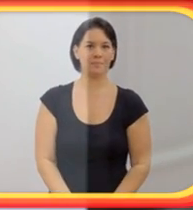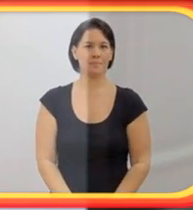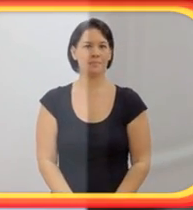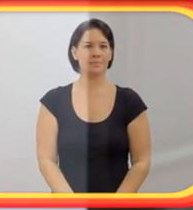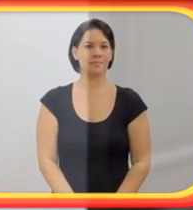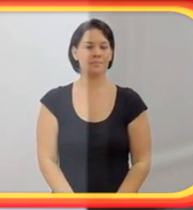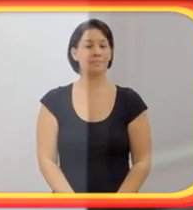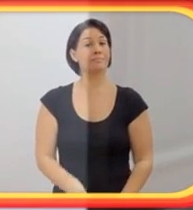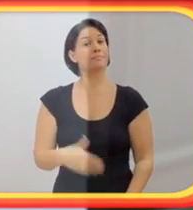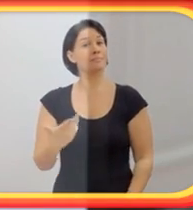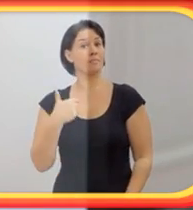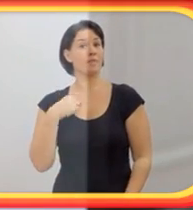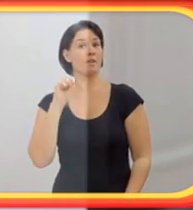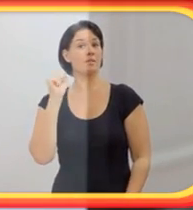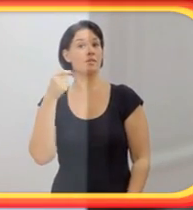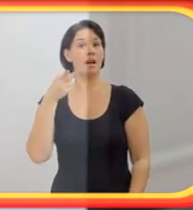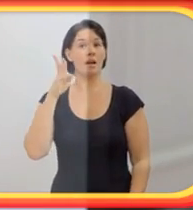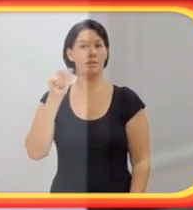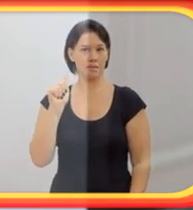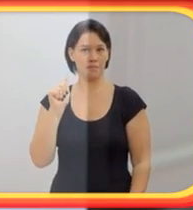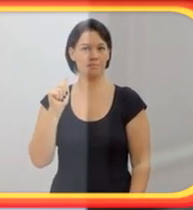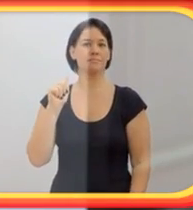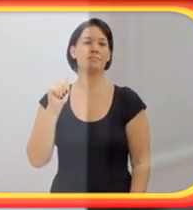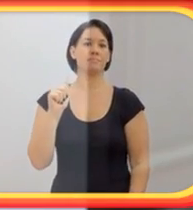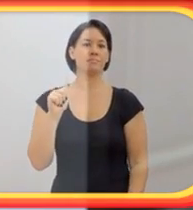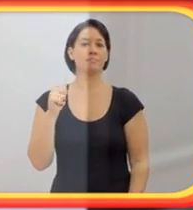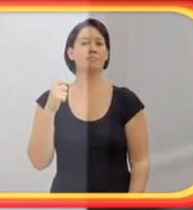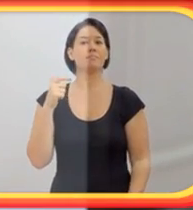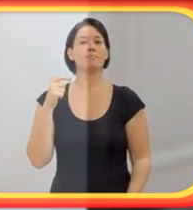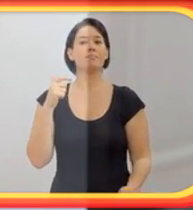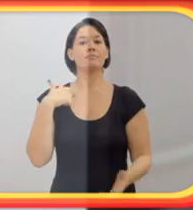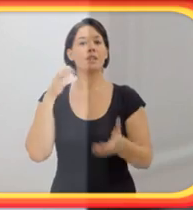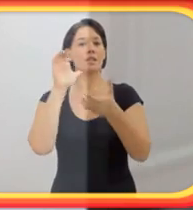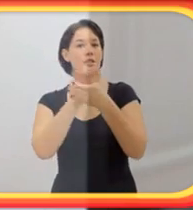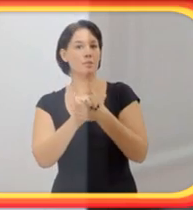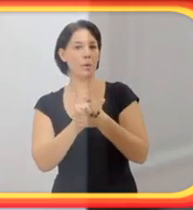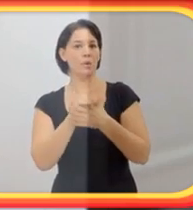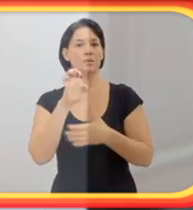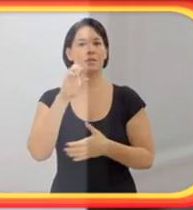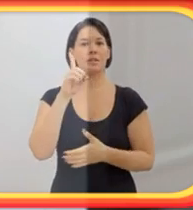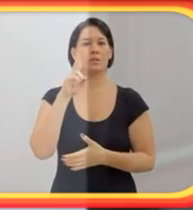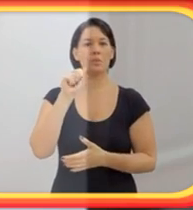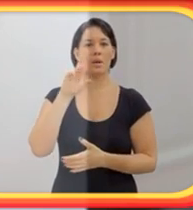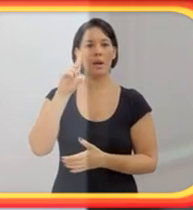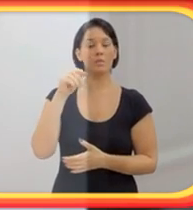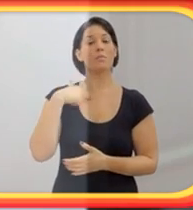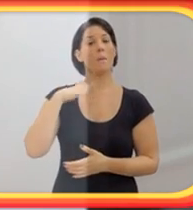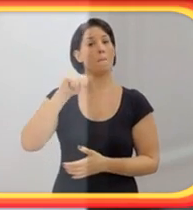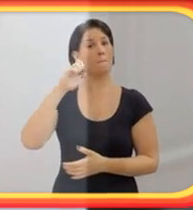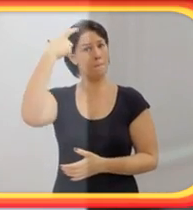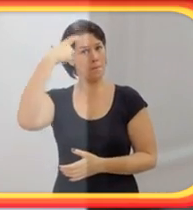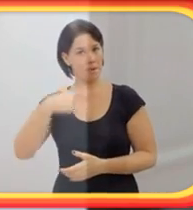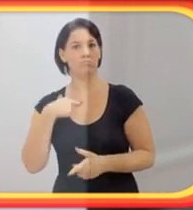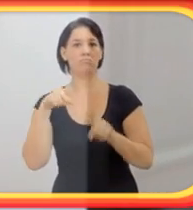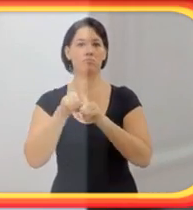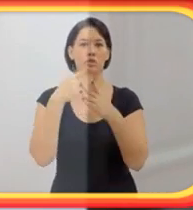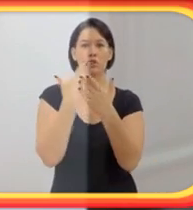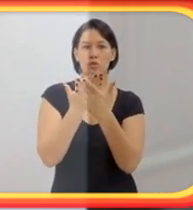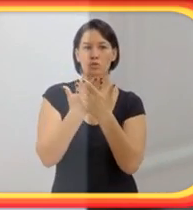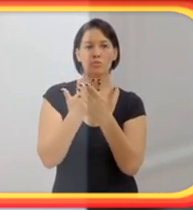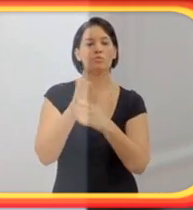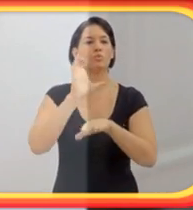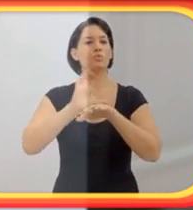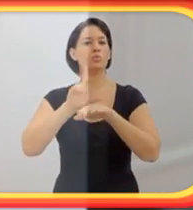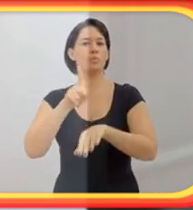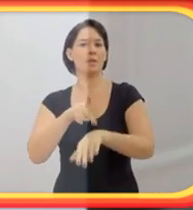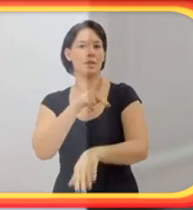Mara, dona Cimento Menegheli. Eu sou esposa do Eduardo, sou mãe, sou estudante do curso de pedagogia, sou dona